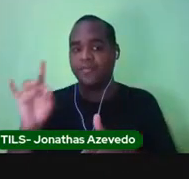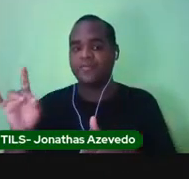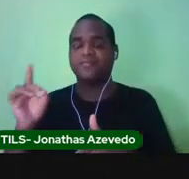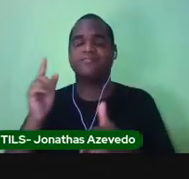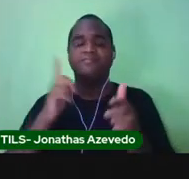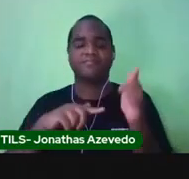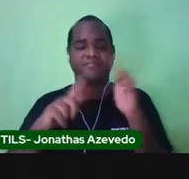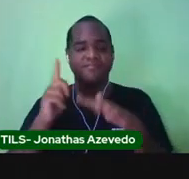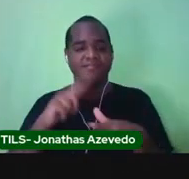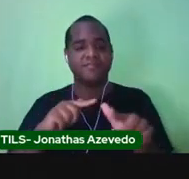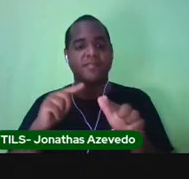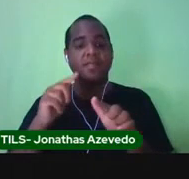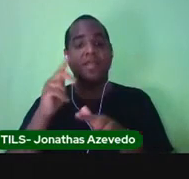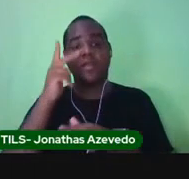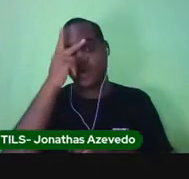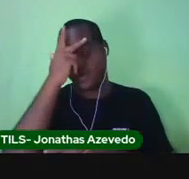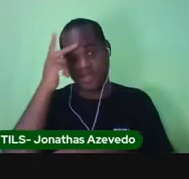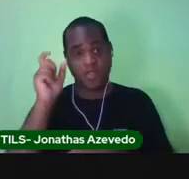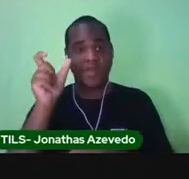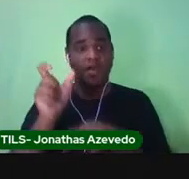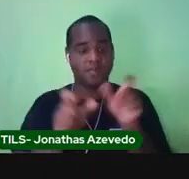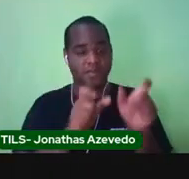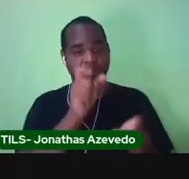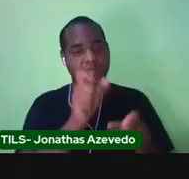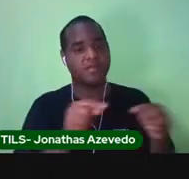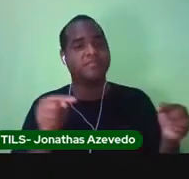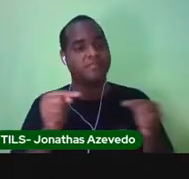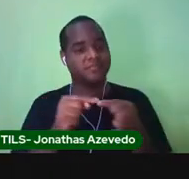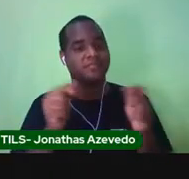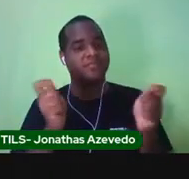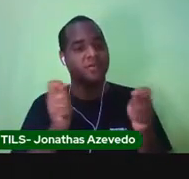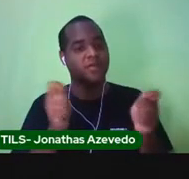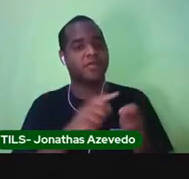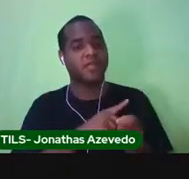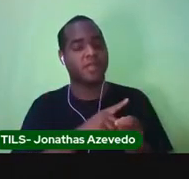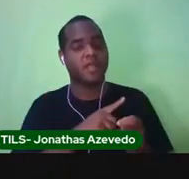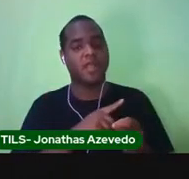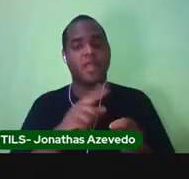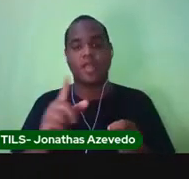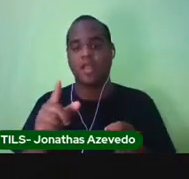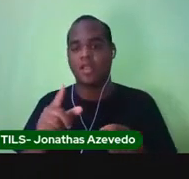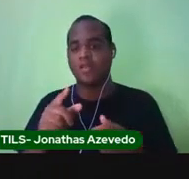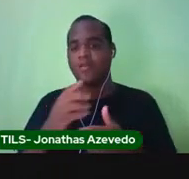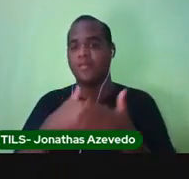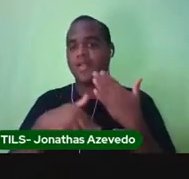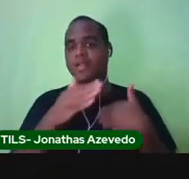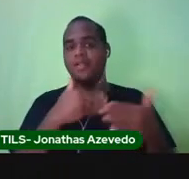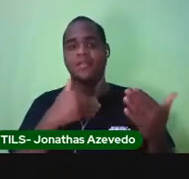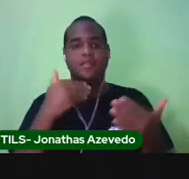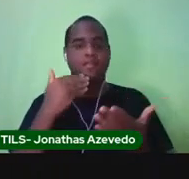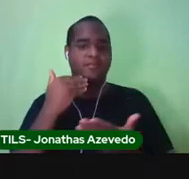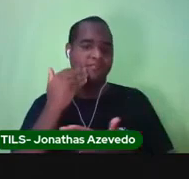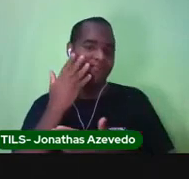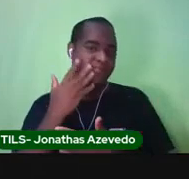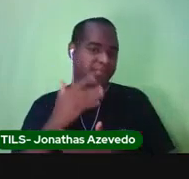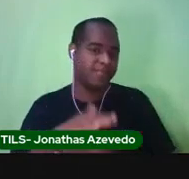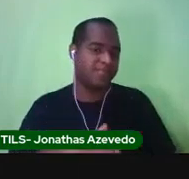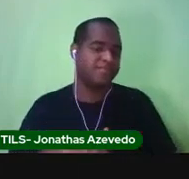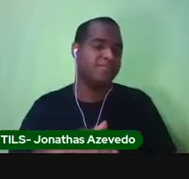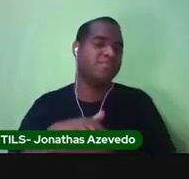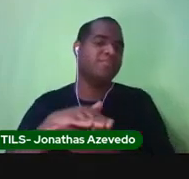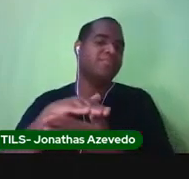nós tem a sua própria linha do tempo. E registra da hora do nascimento até quando a gente fica